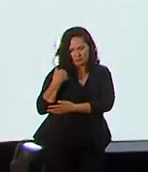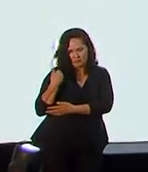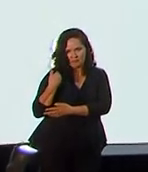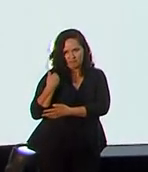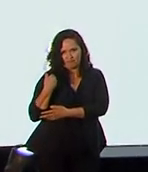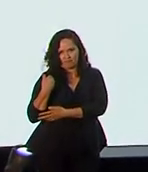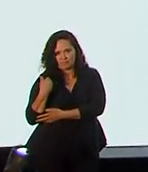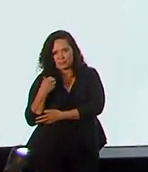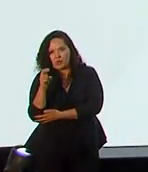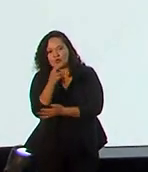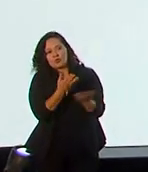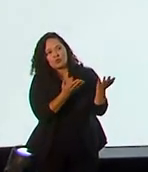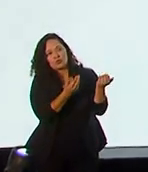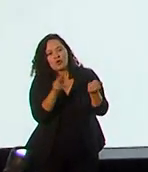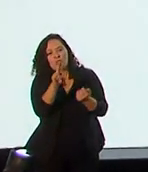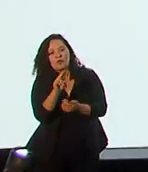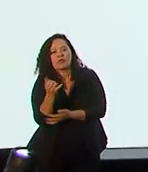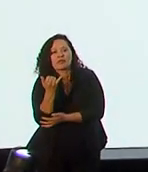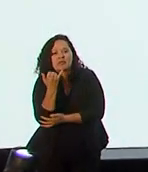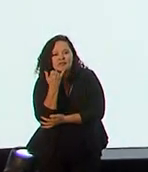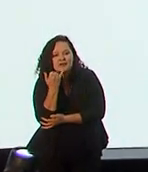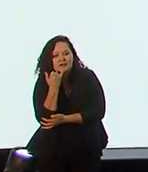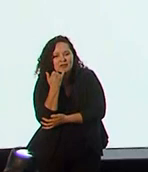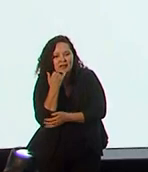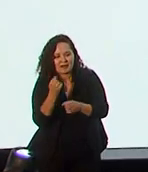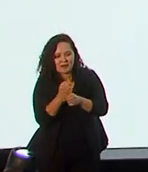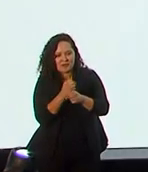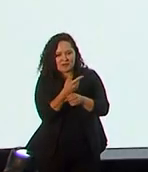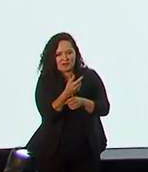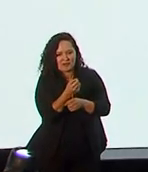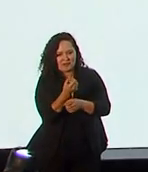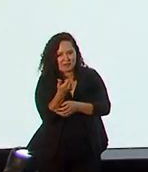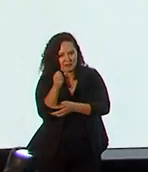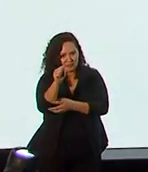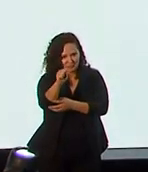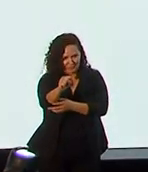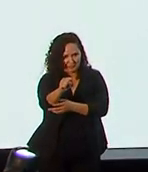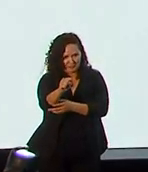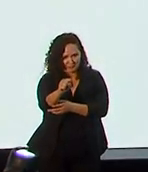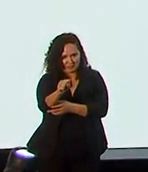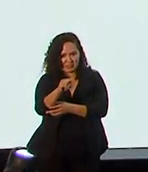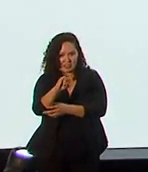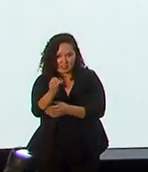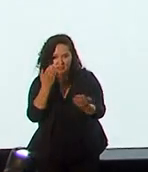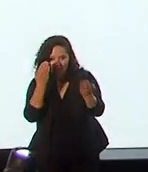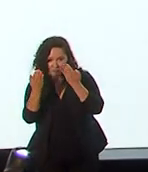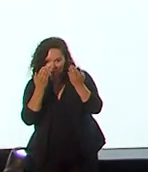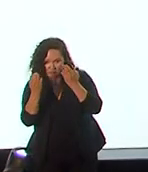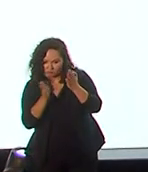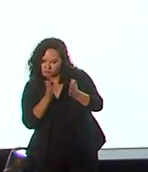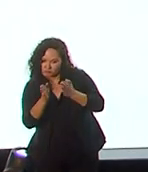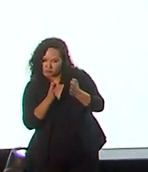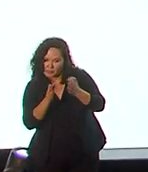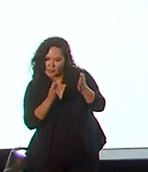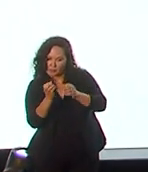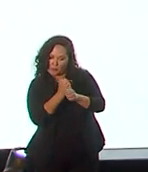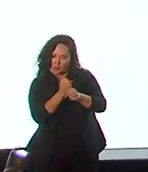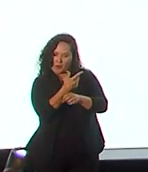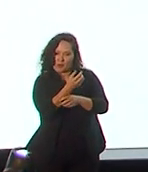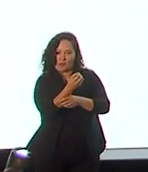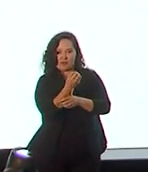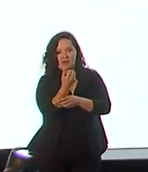utilizaram telefone celular em 2018. Isso, se comparado ao mesmo período de 2014,